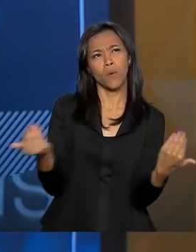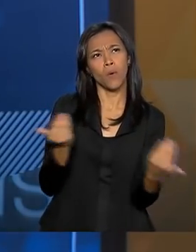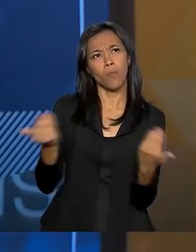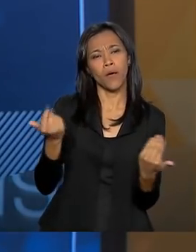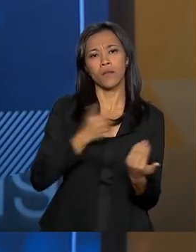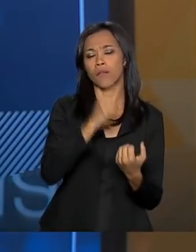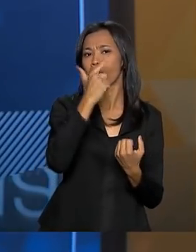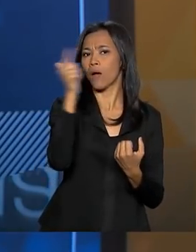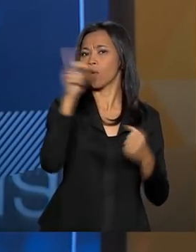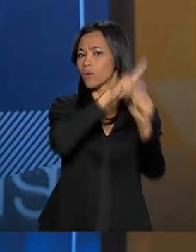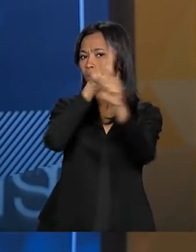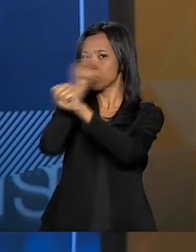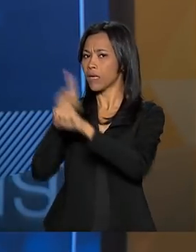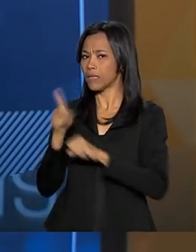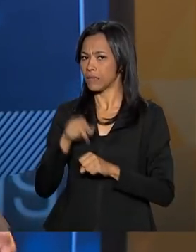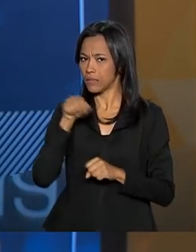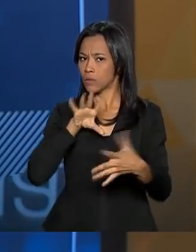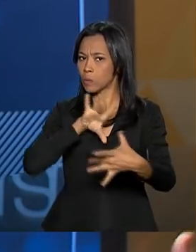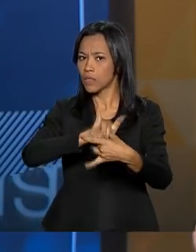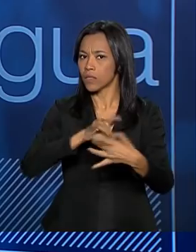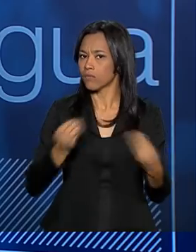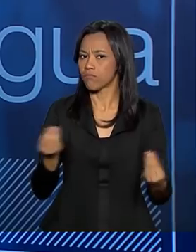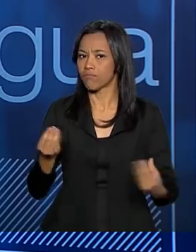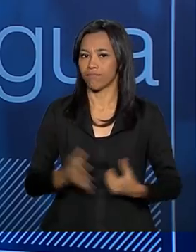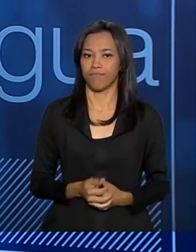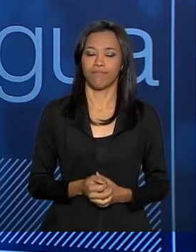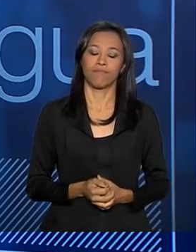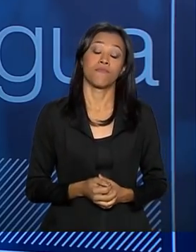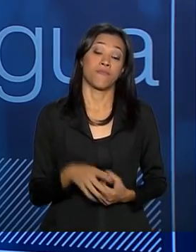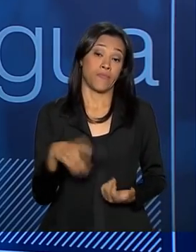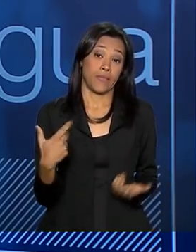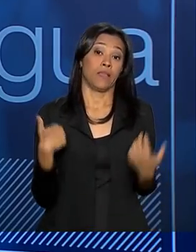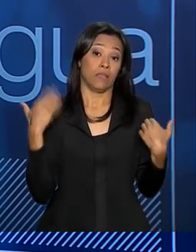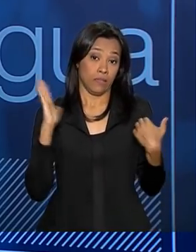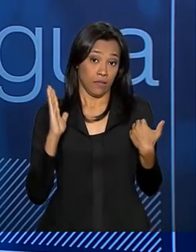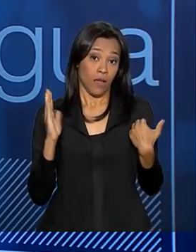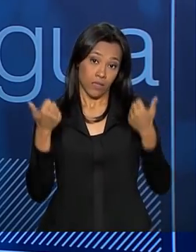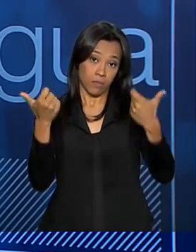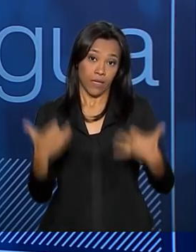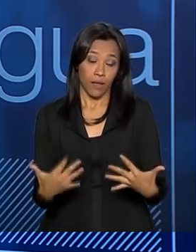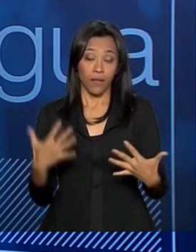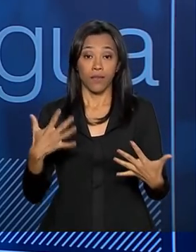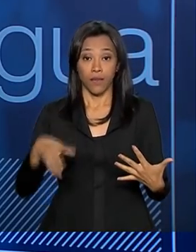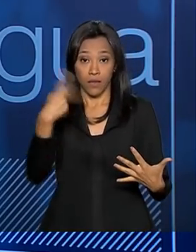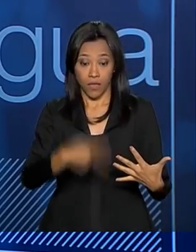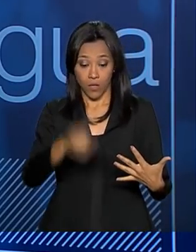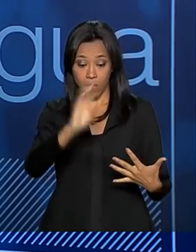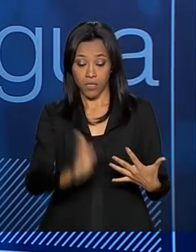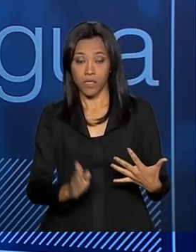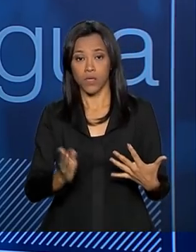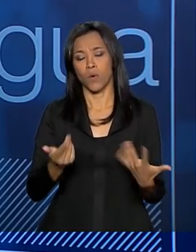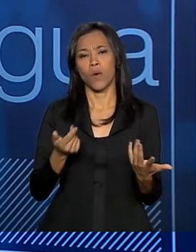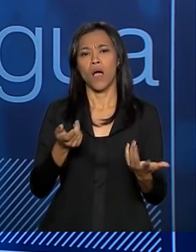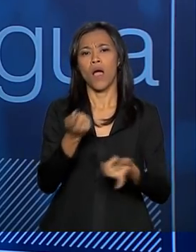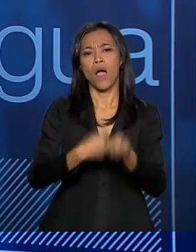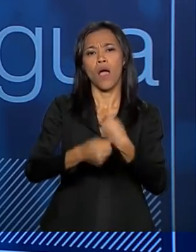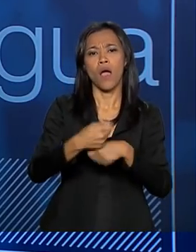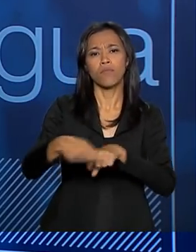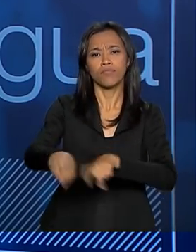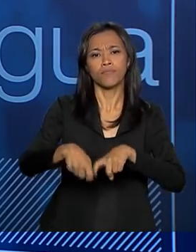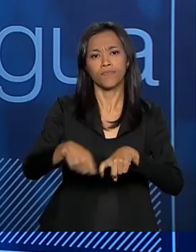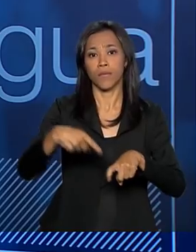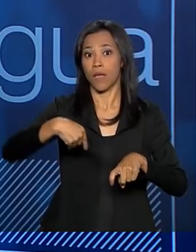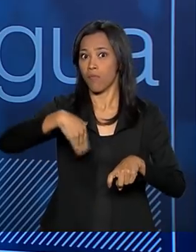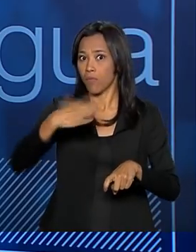da inovação tecnológica no agronegócio? Olha, dá para se dizer que o setor agropecuário brasileiro é um dos setores mais inovadores de nossa